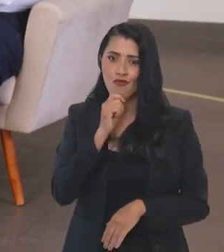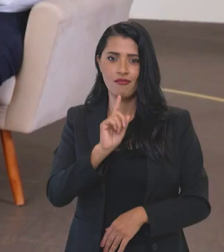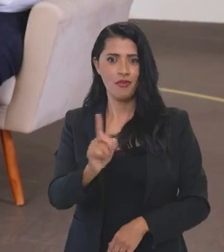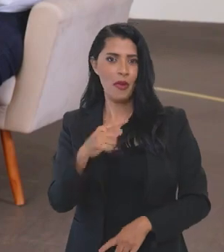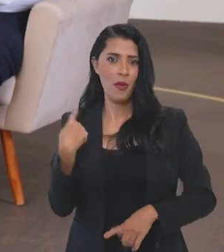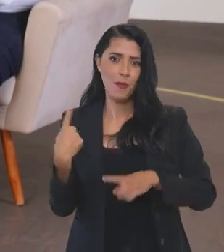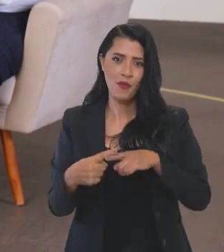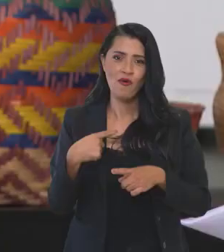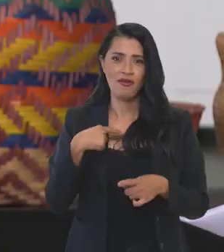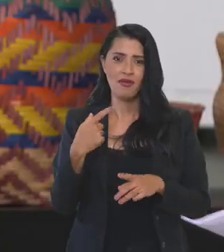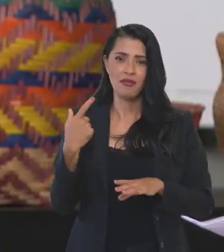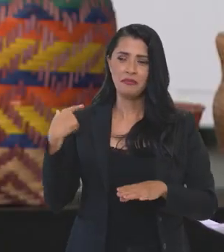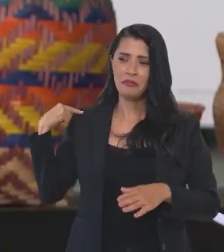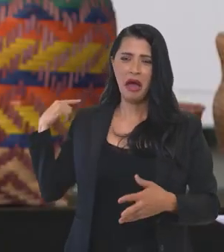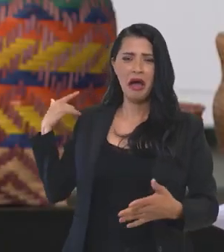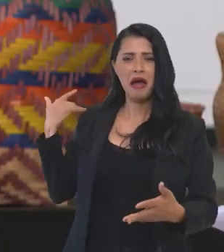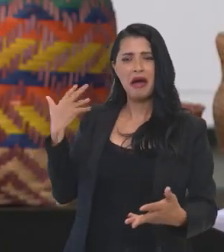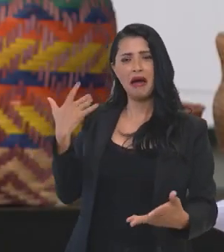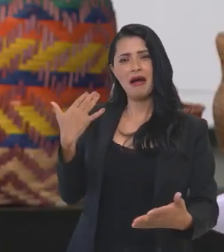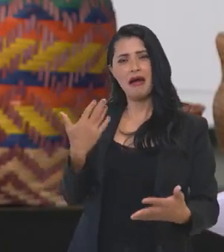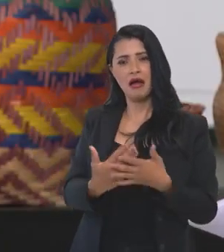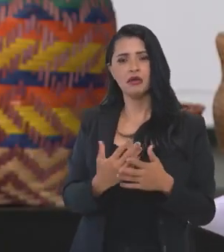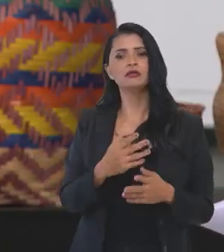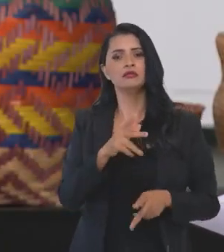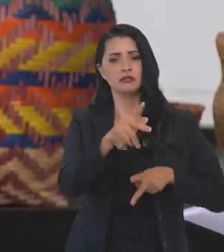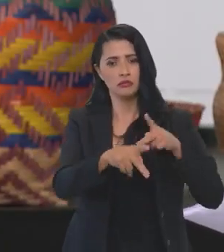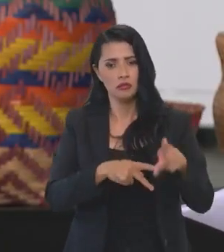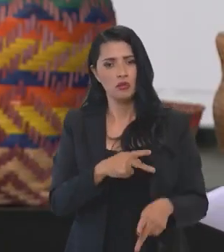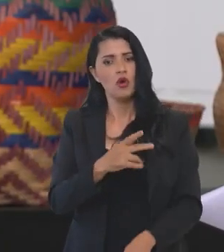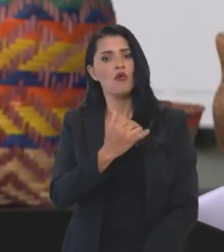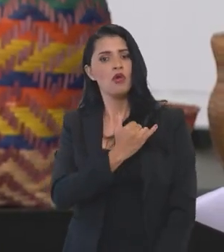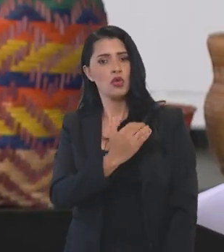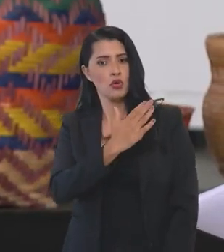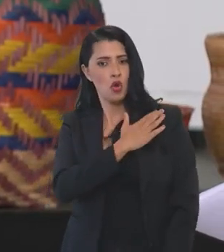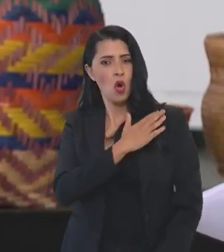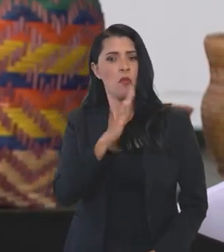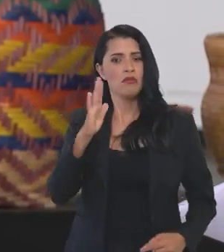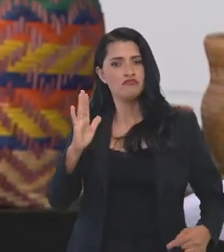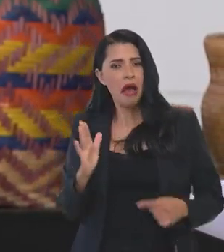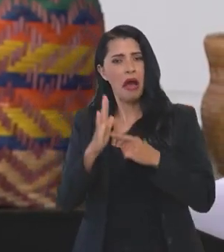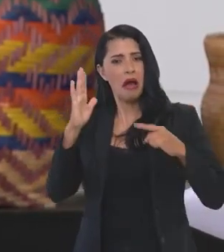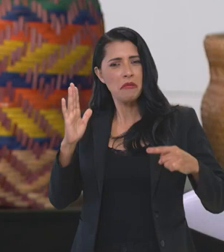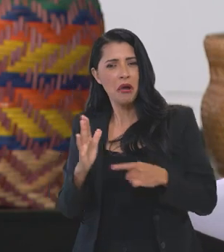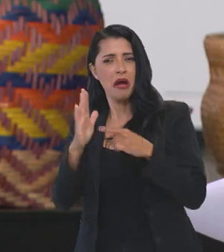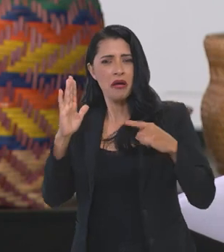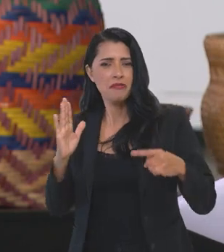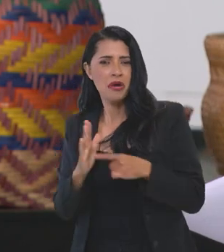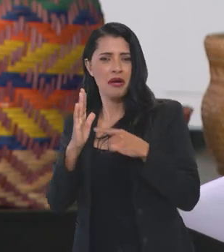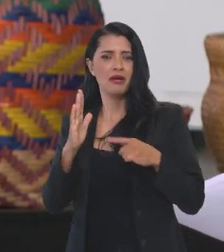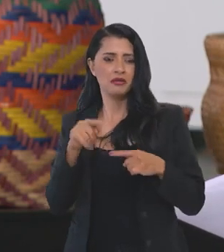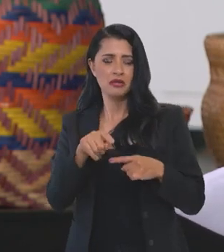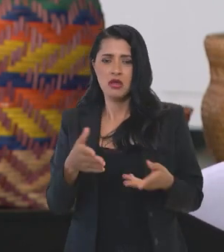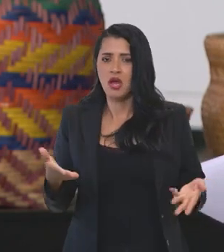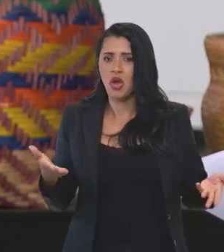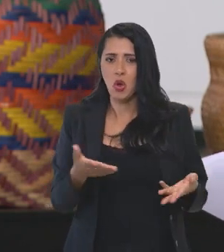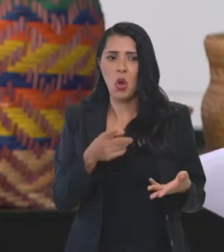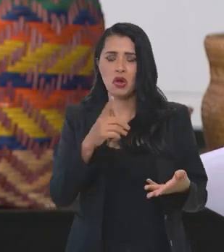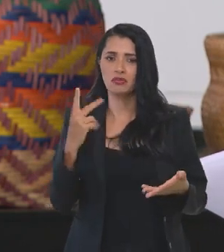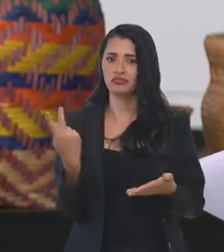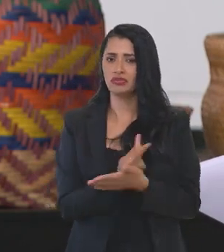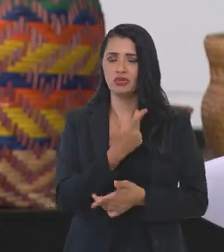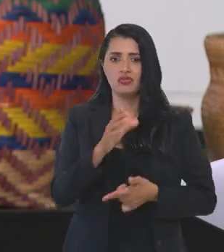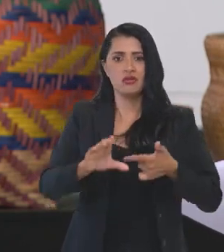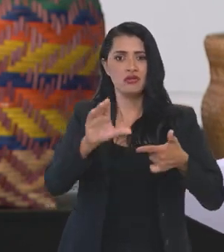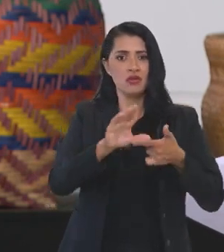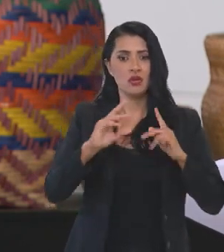situação de muito longo tempo, os povos Yanomami já vêm denunciando tal situação e que chegou ao